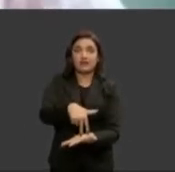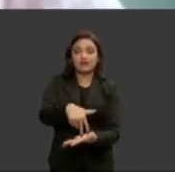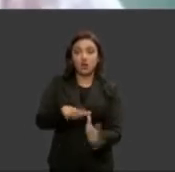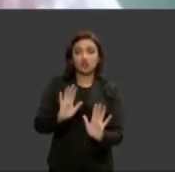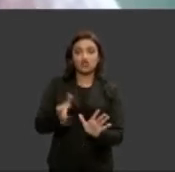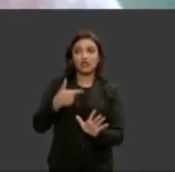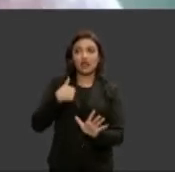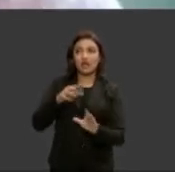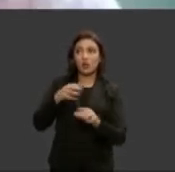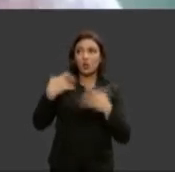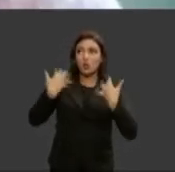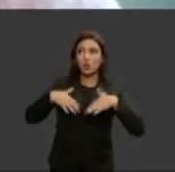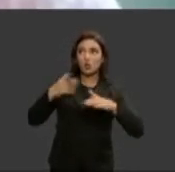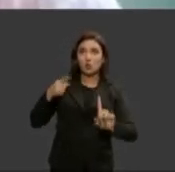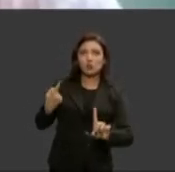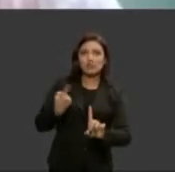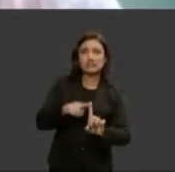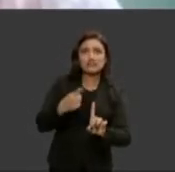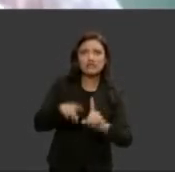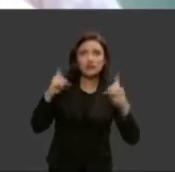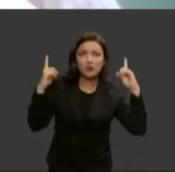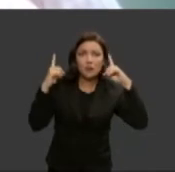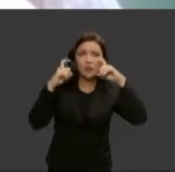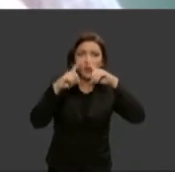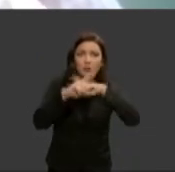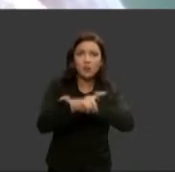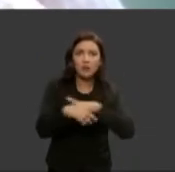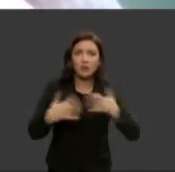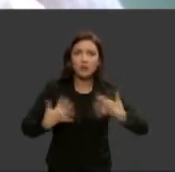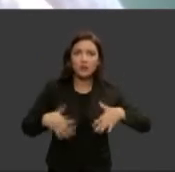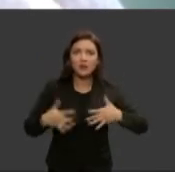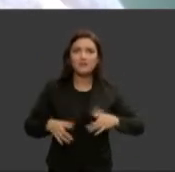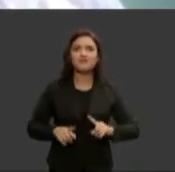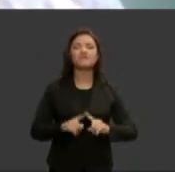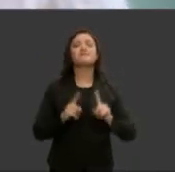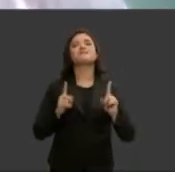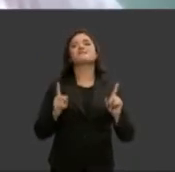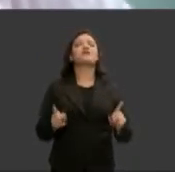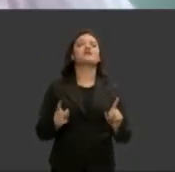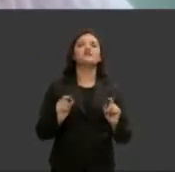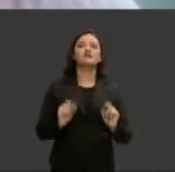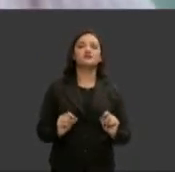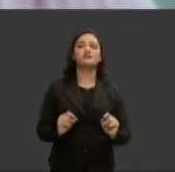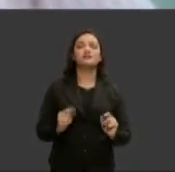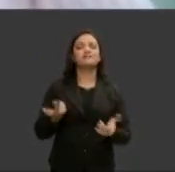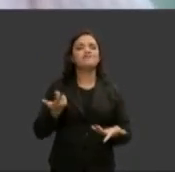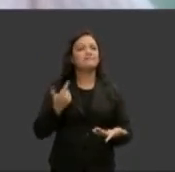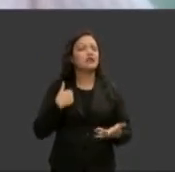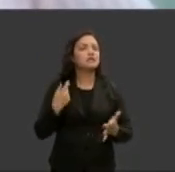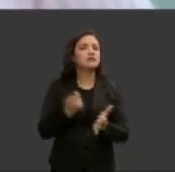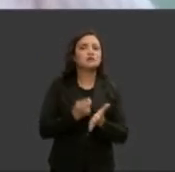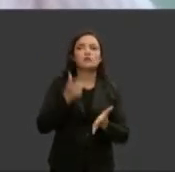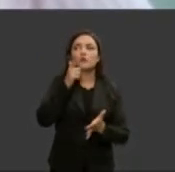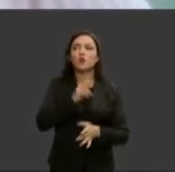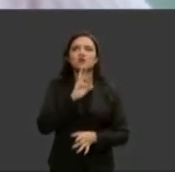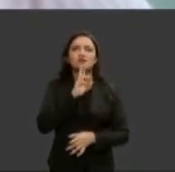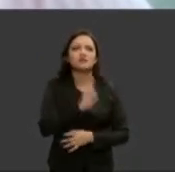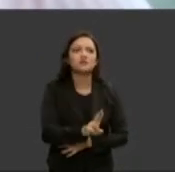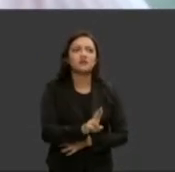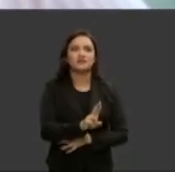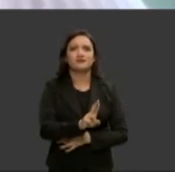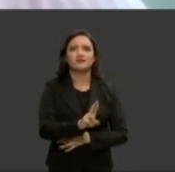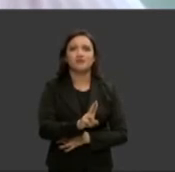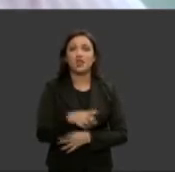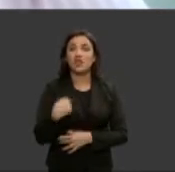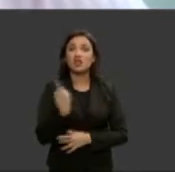desafios grandes e tenho tentado dar essas respostas o que nós